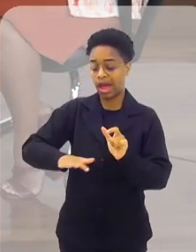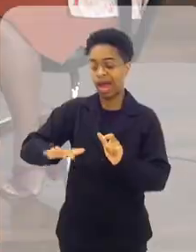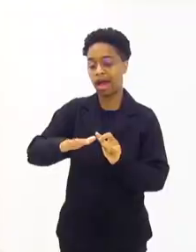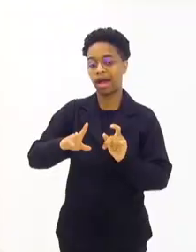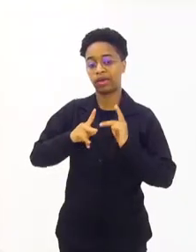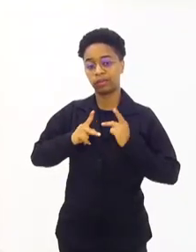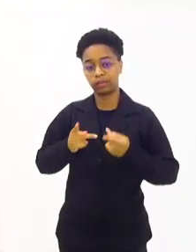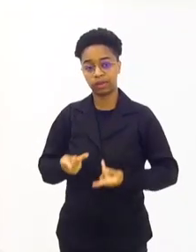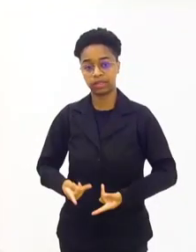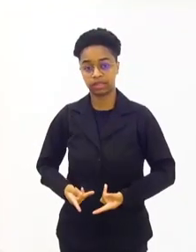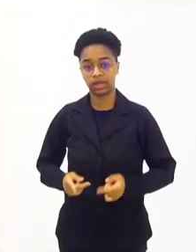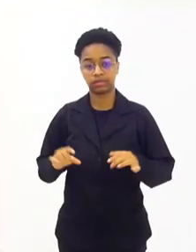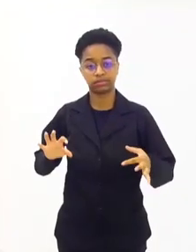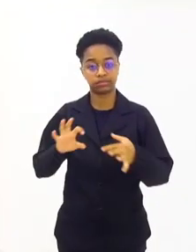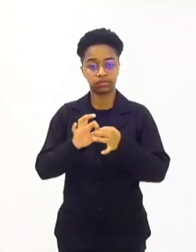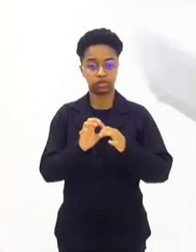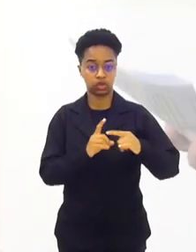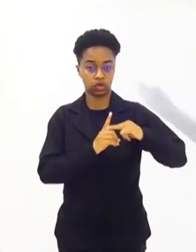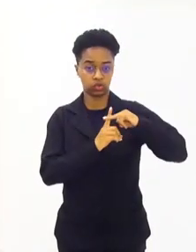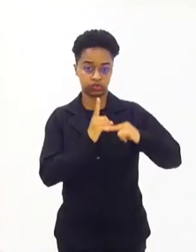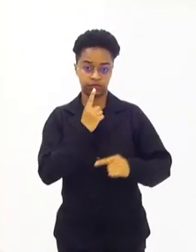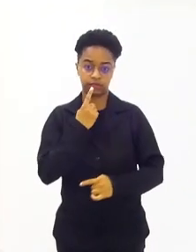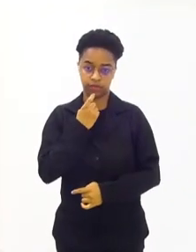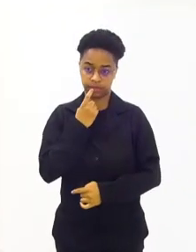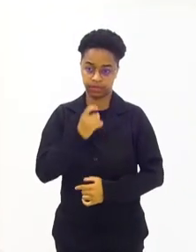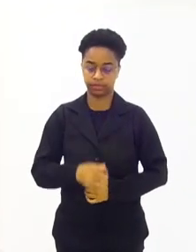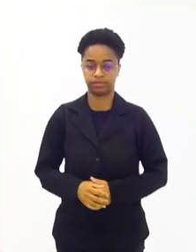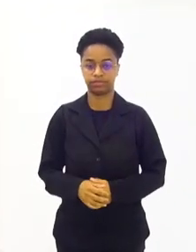torno da causa humanitária da cruz vermelha.